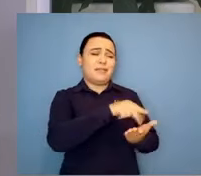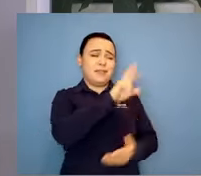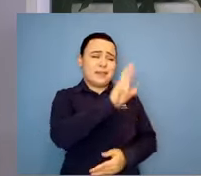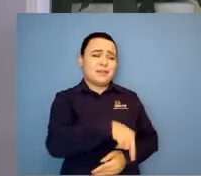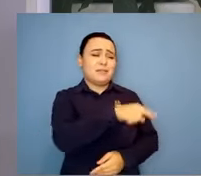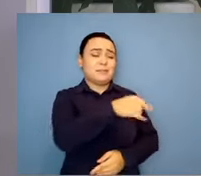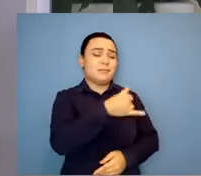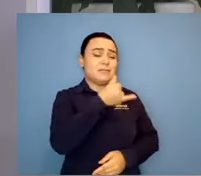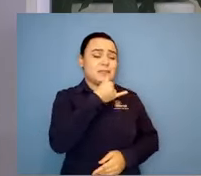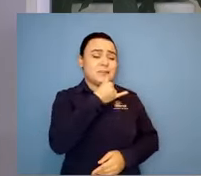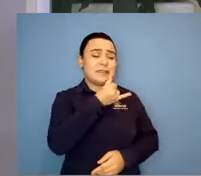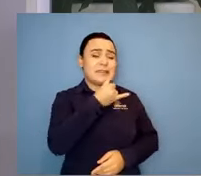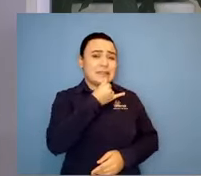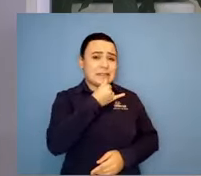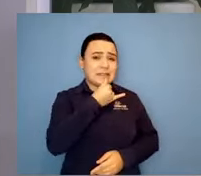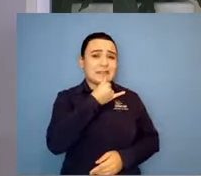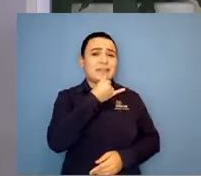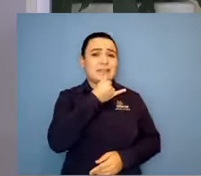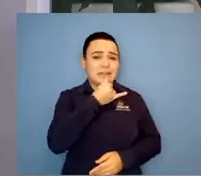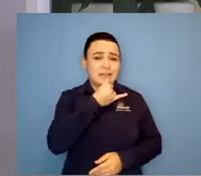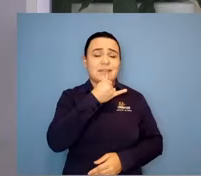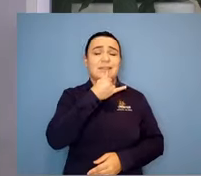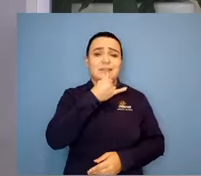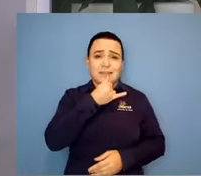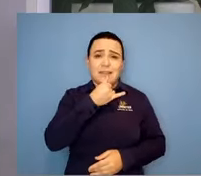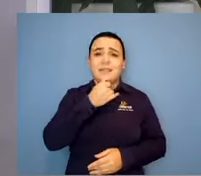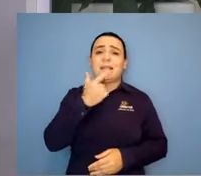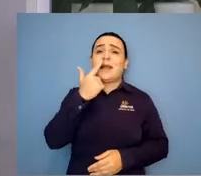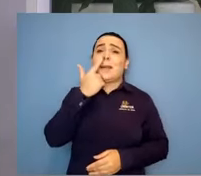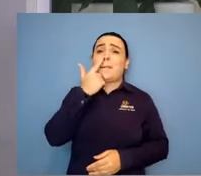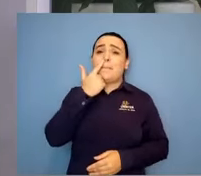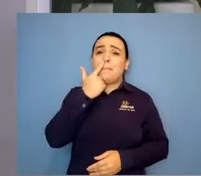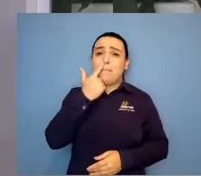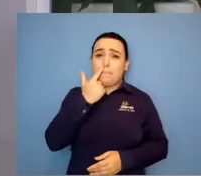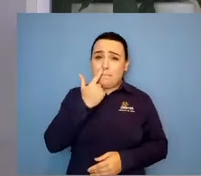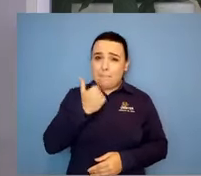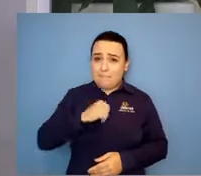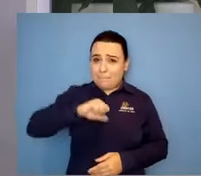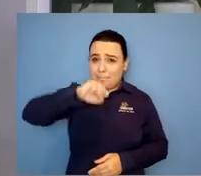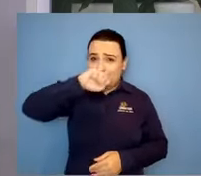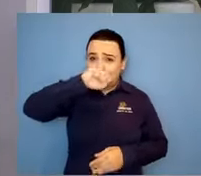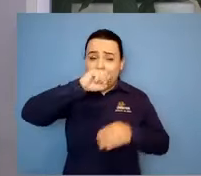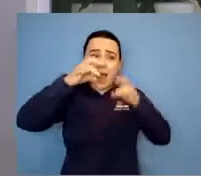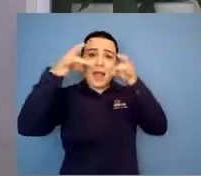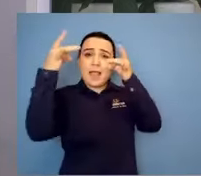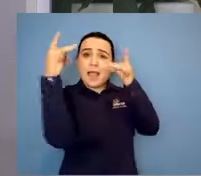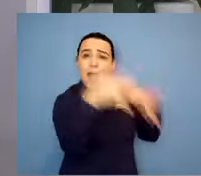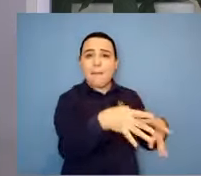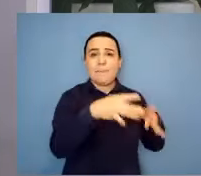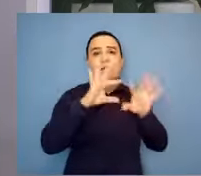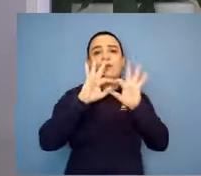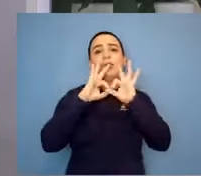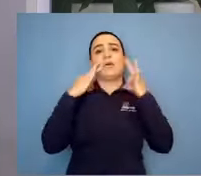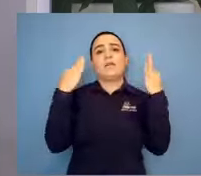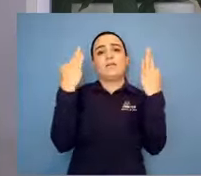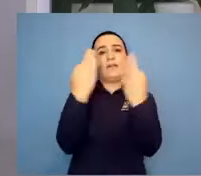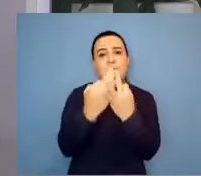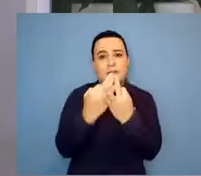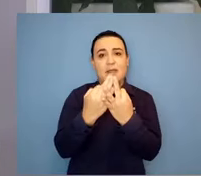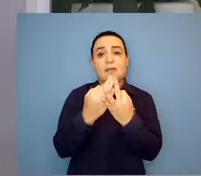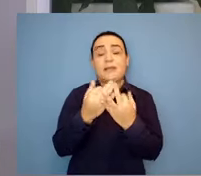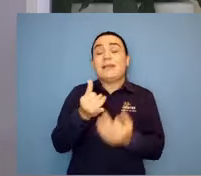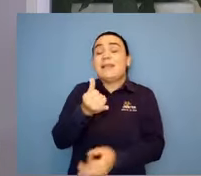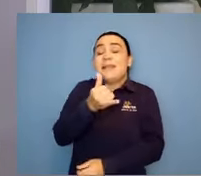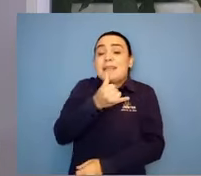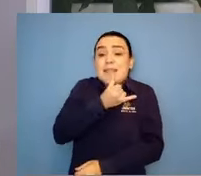falou agora, o índice, e a gente sabe que realmente isso é muito frequente, né? Infelizmente, dos homens fazerem,